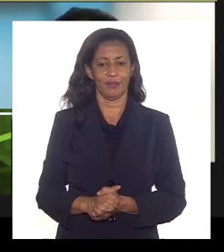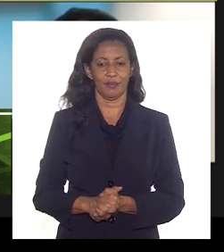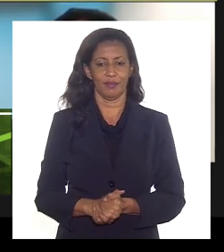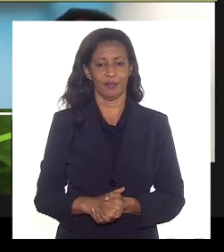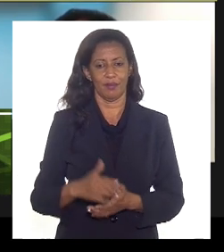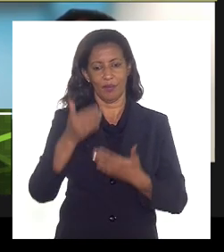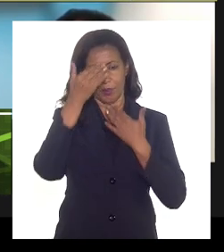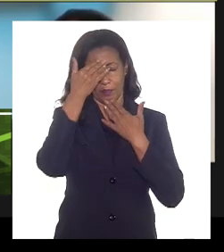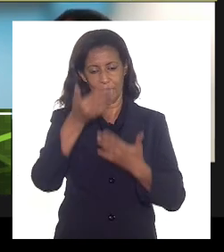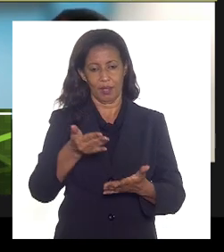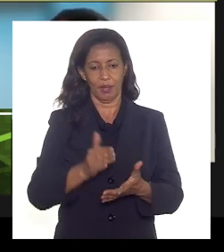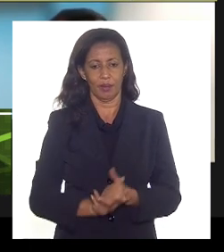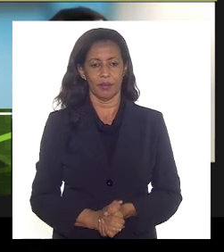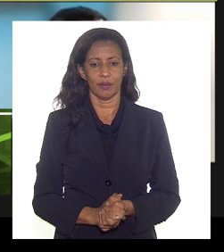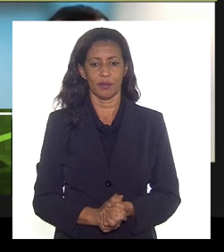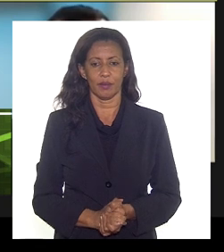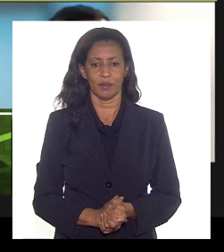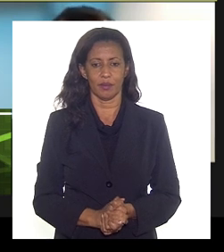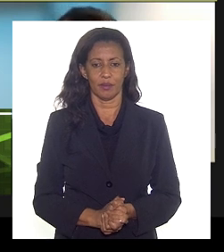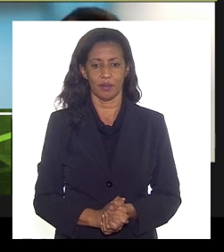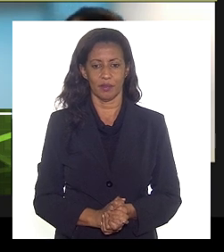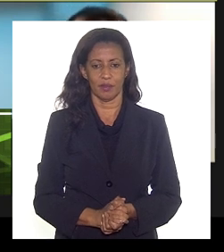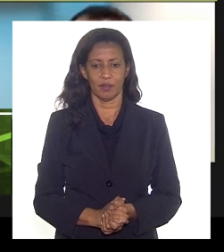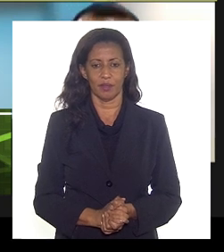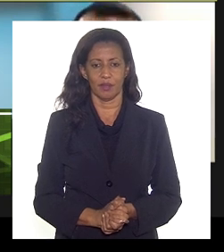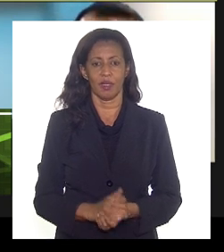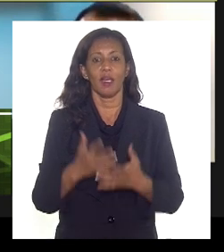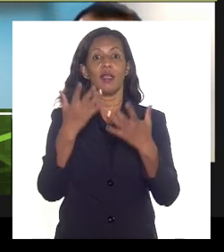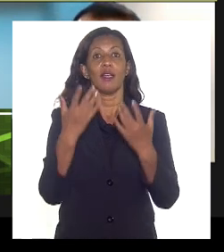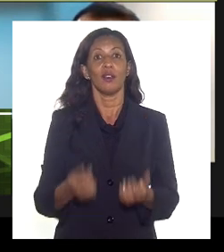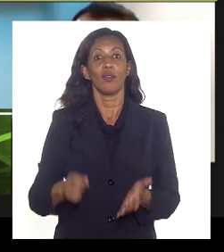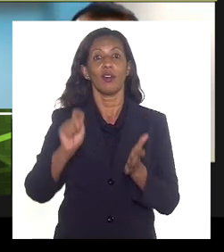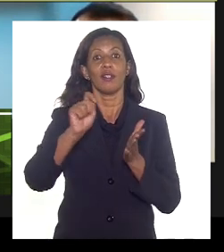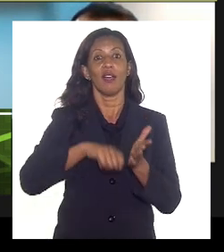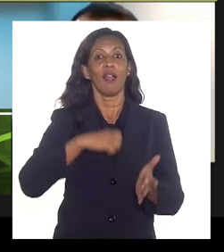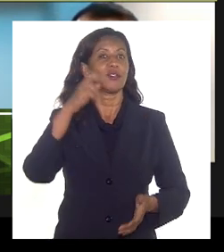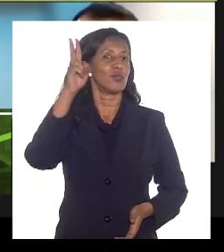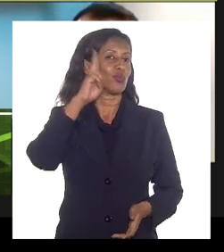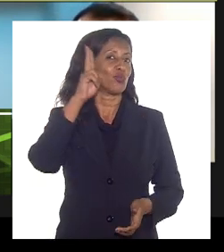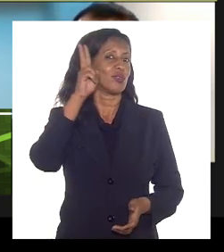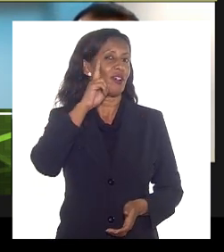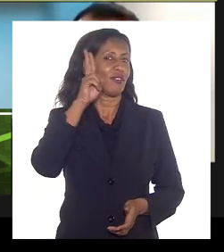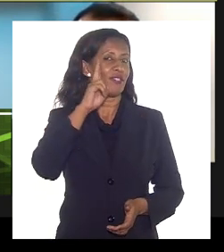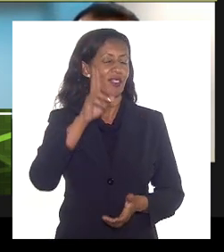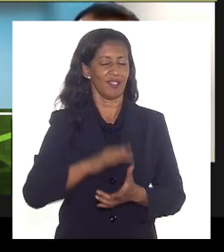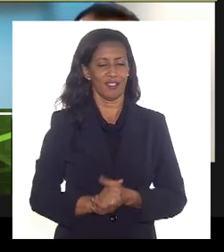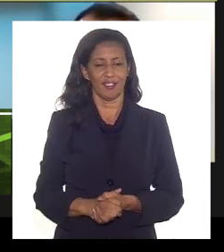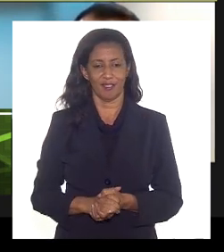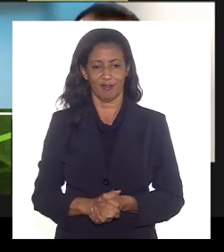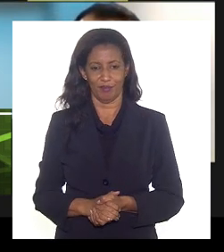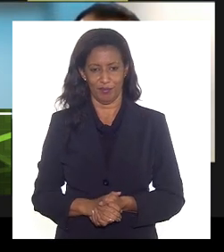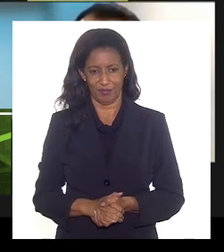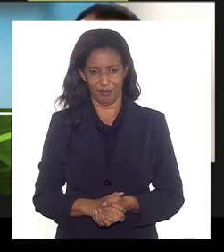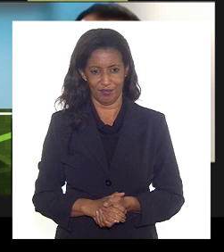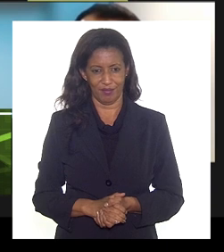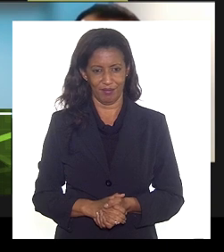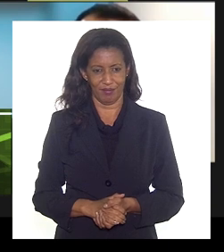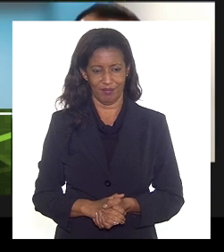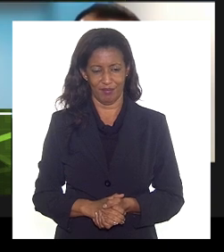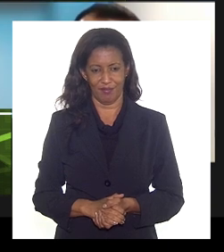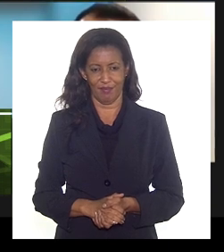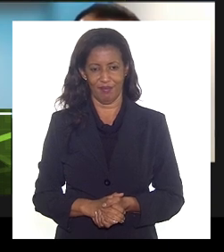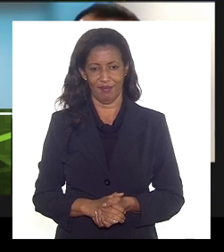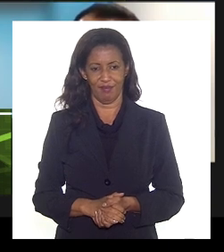obrigado. Oi, Mauro Zóio. Paulo, vamos ver se a gente assina segunda que vem, finalmente, essa cooperação. Sim, isso